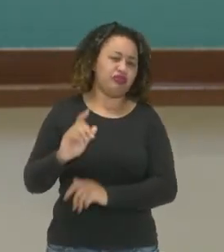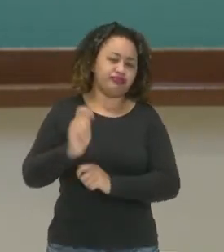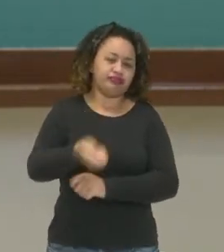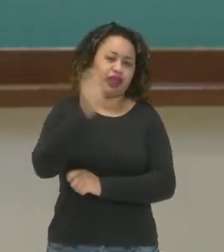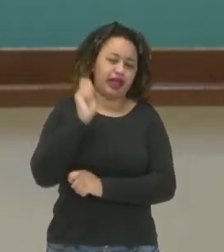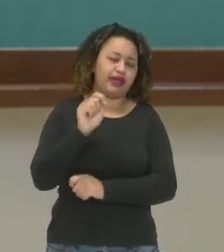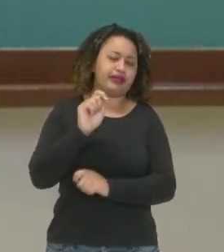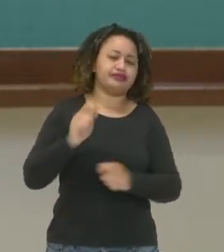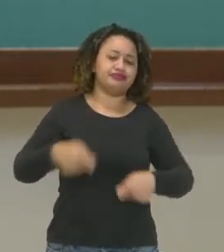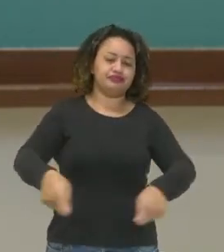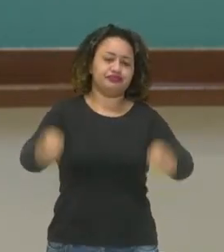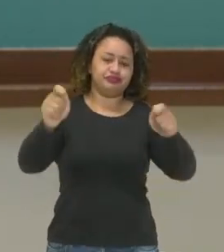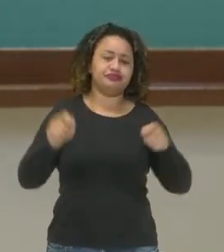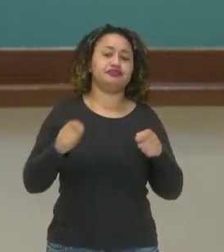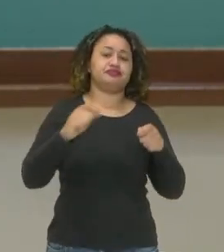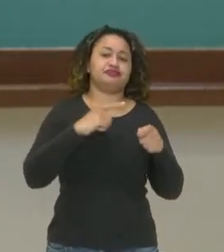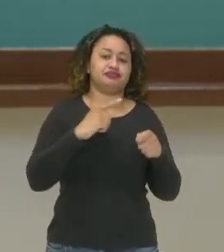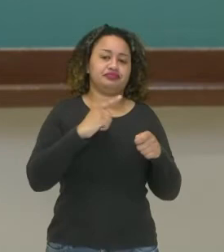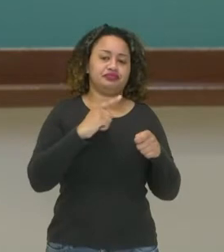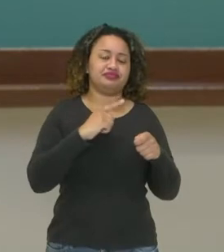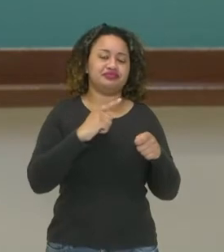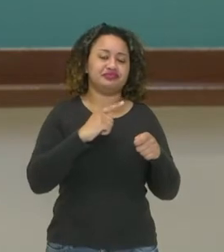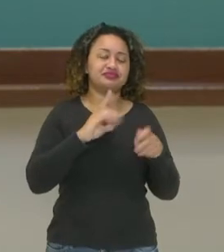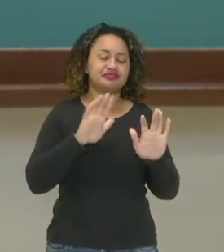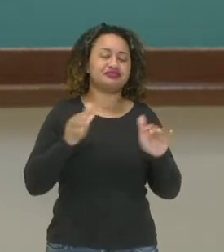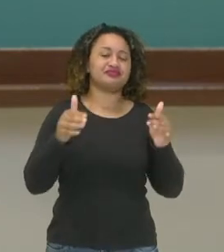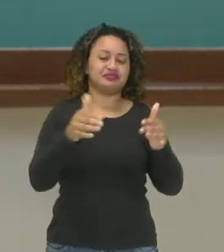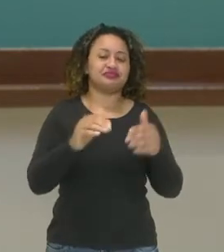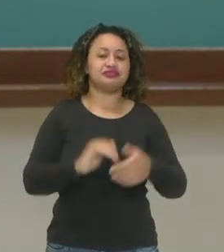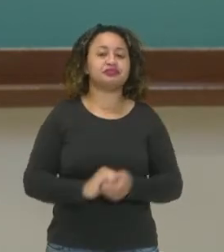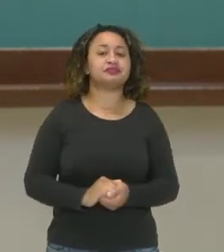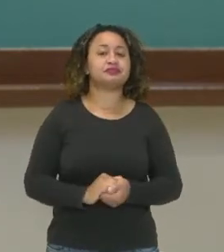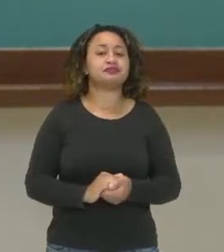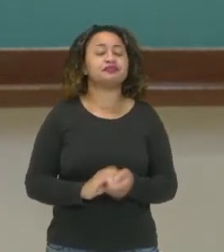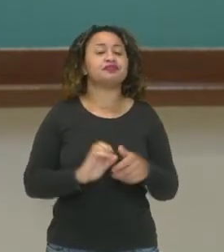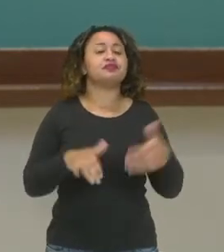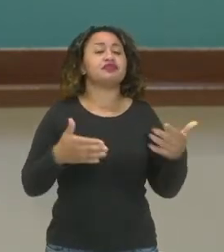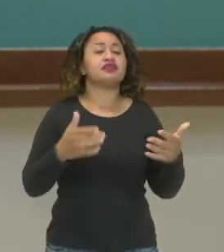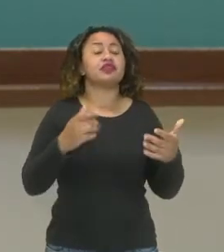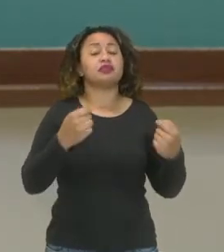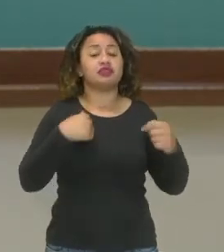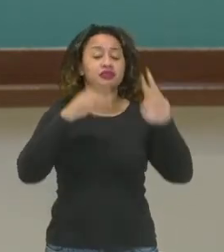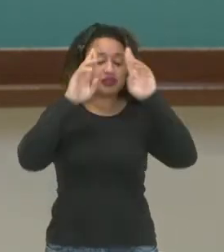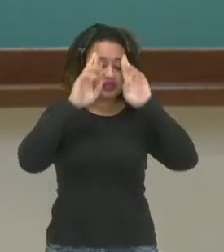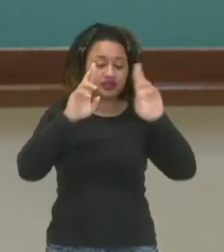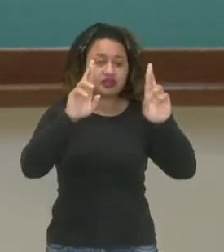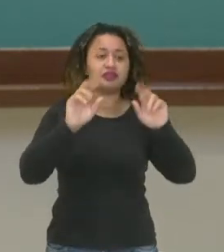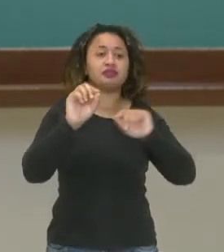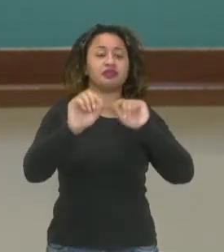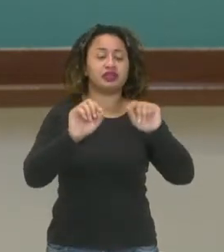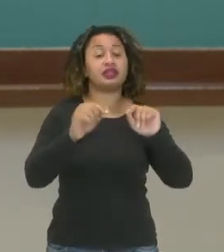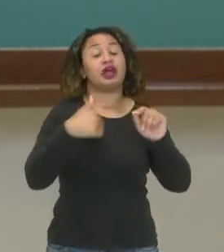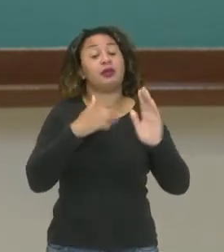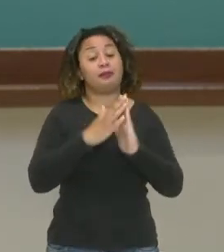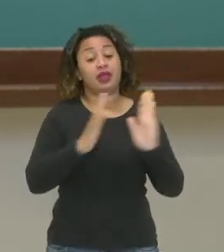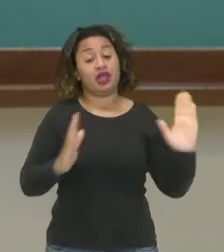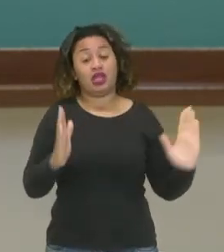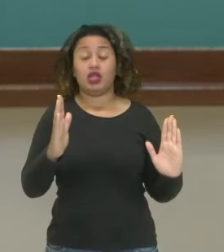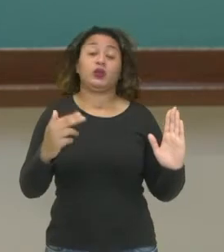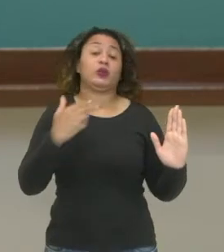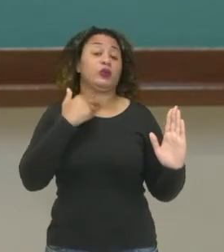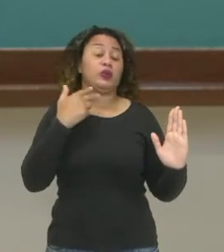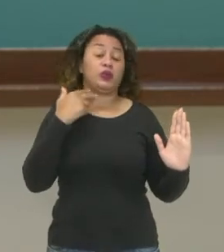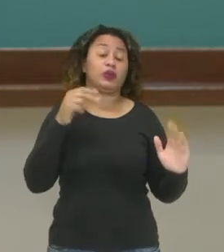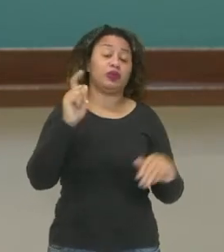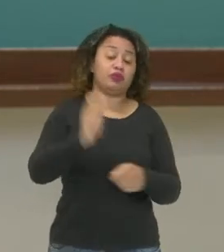extrativismo animal, a pesca. A pesca especificamente, tá? Temos que respeitar os ciclos da desova dos peixes e tudo